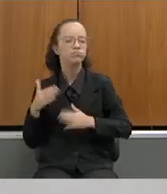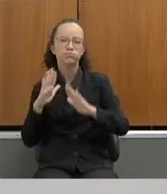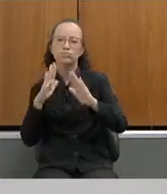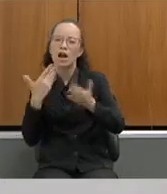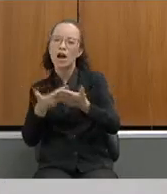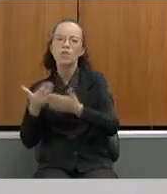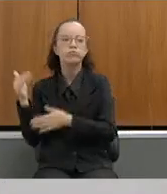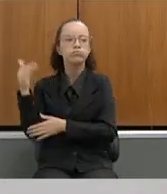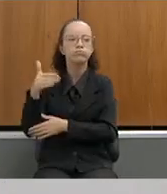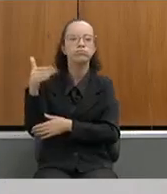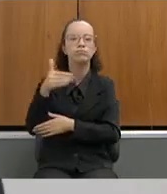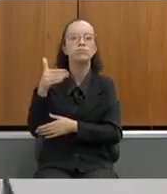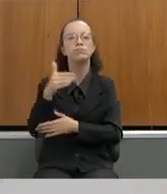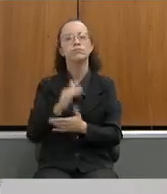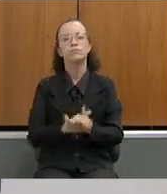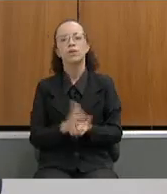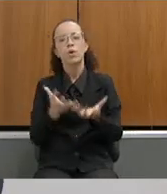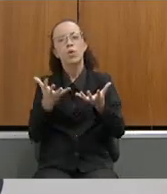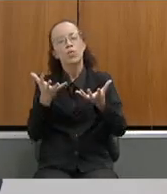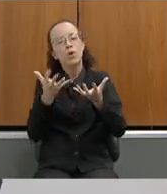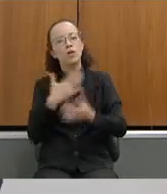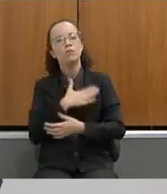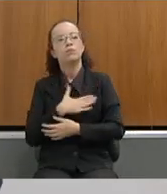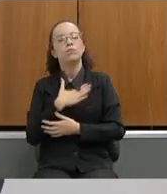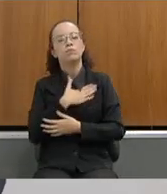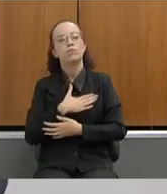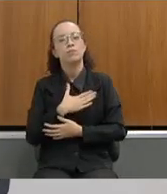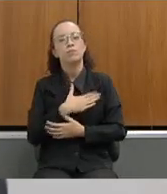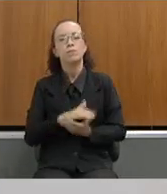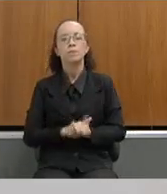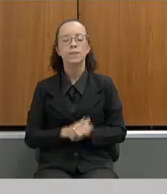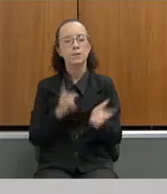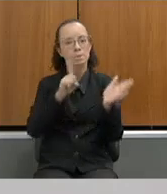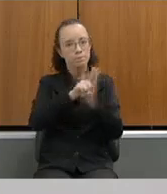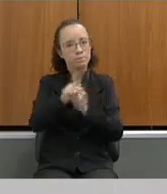gostaria também de te perguntar